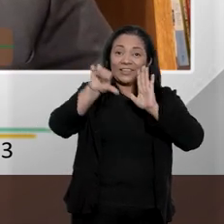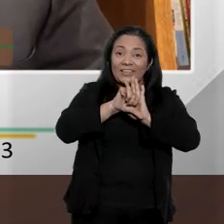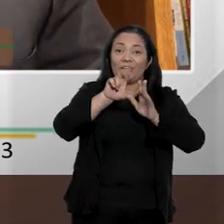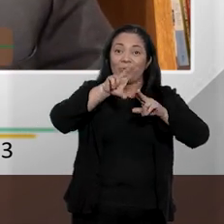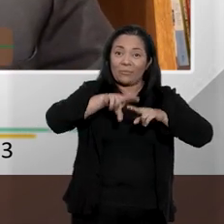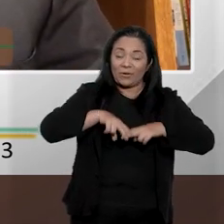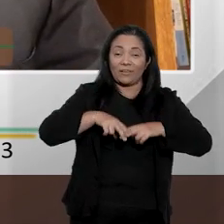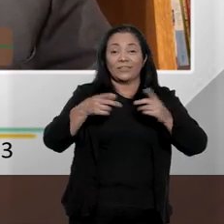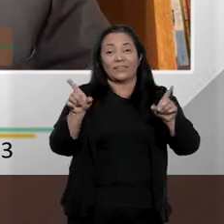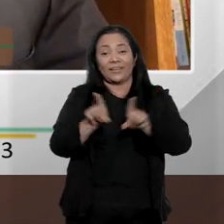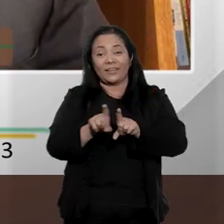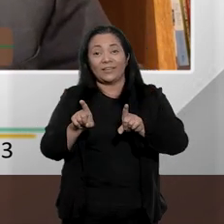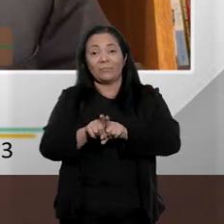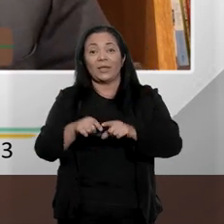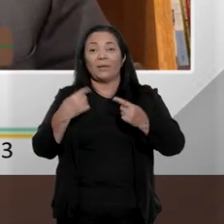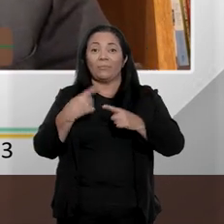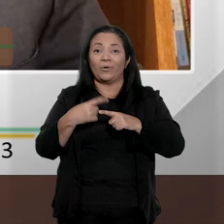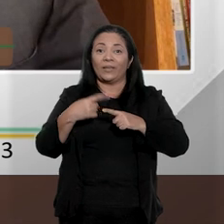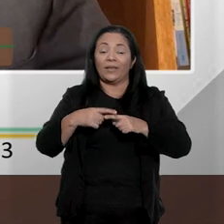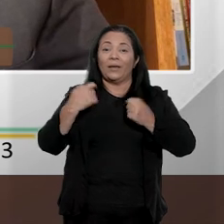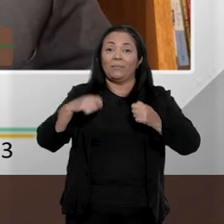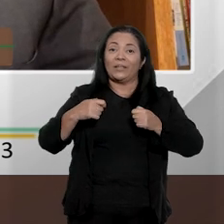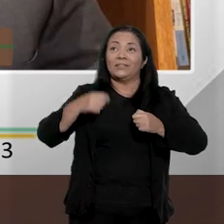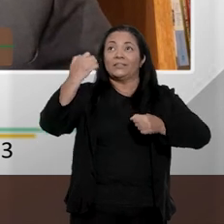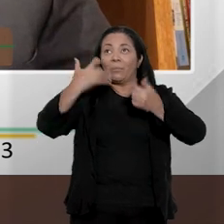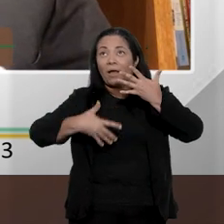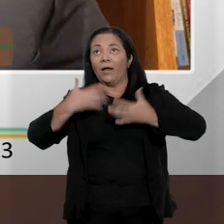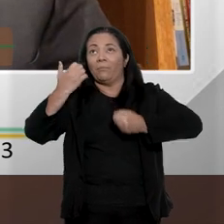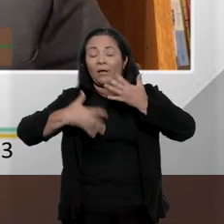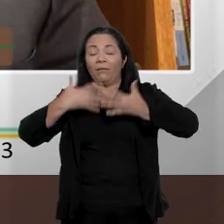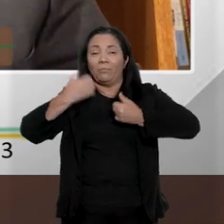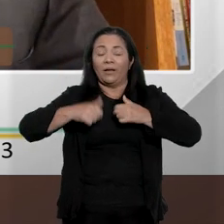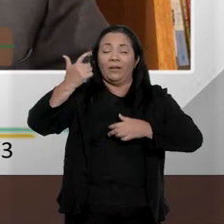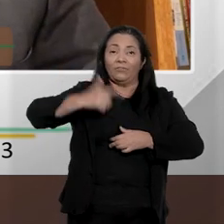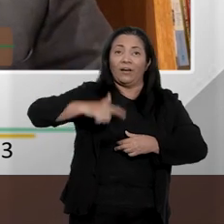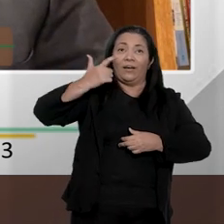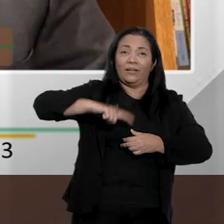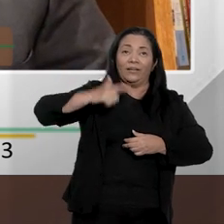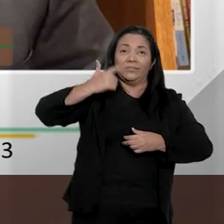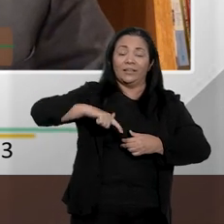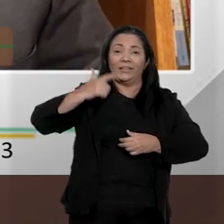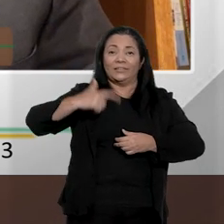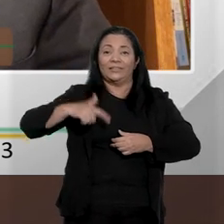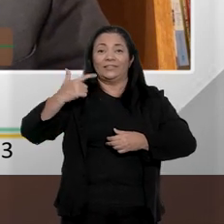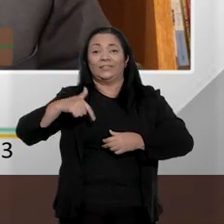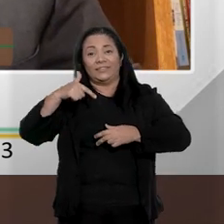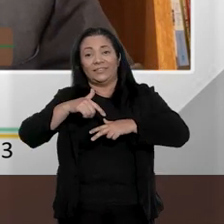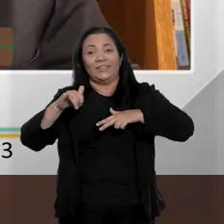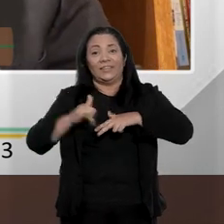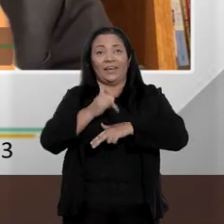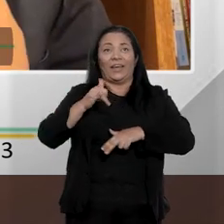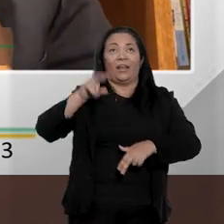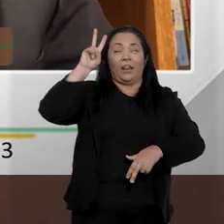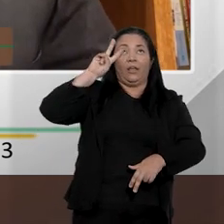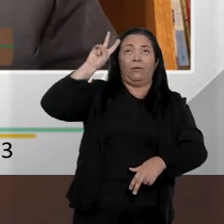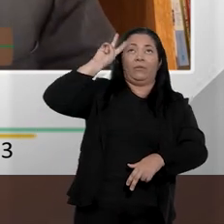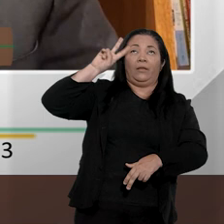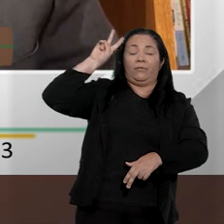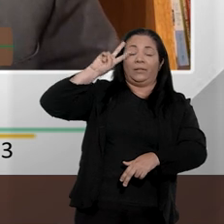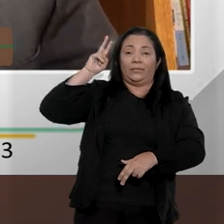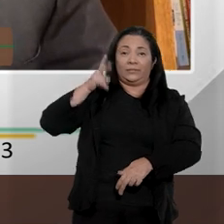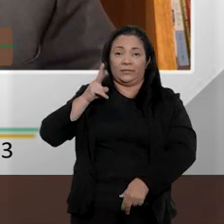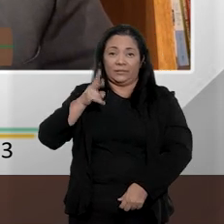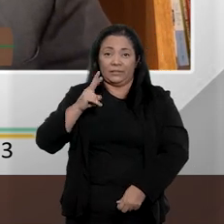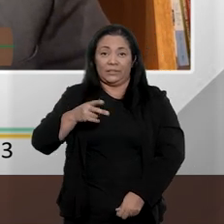nestes. Então, o processo por si só para a vítima já carrega consigo um peso. E, se pudermos